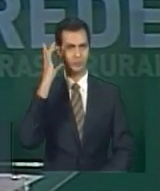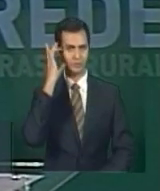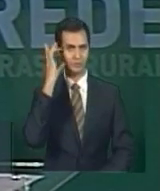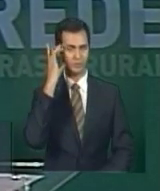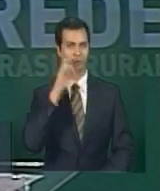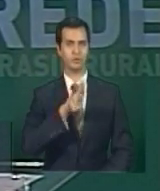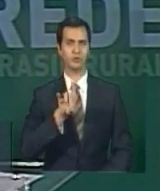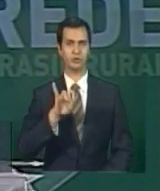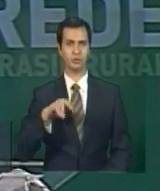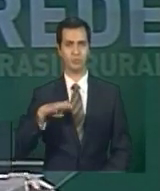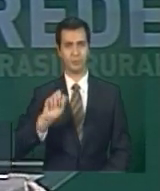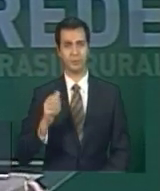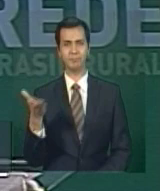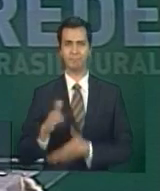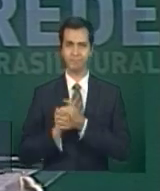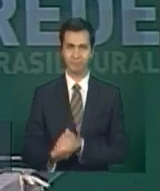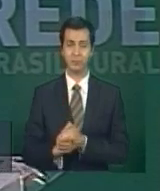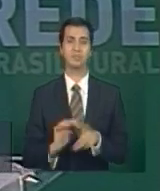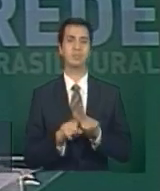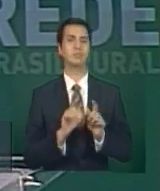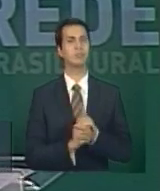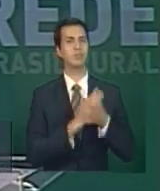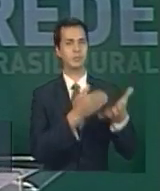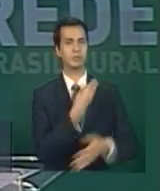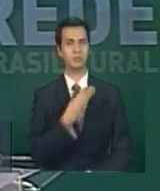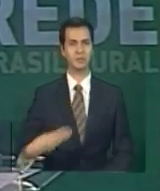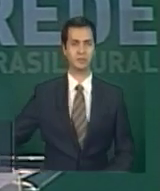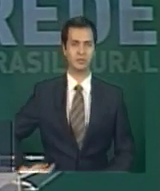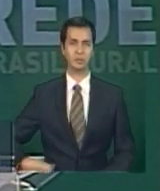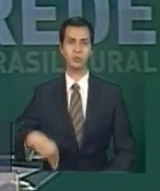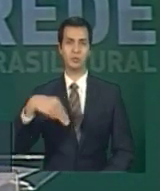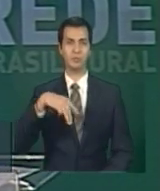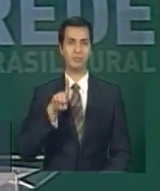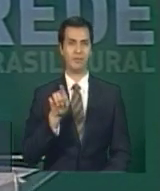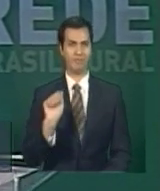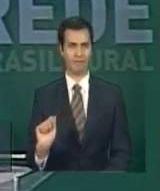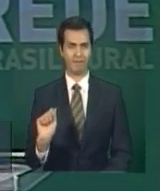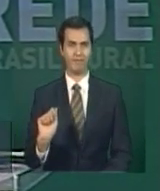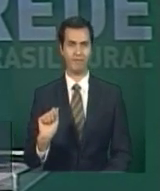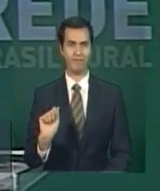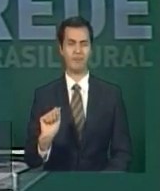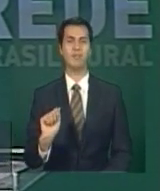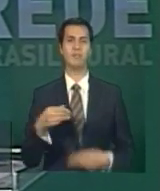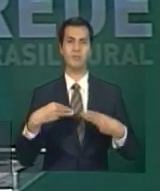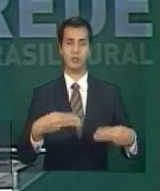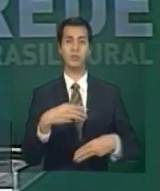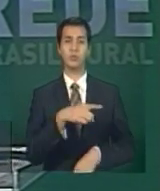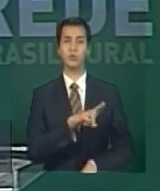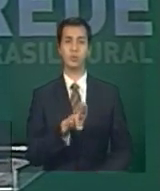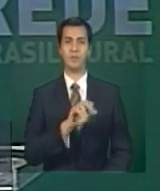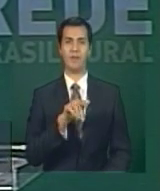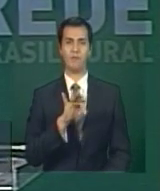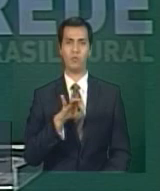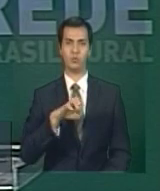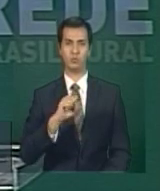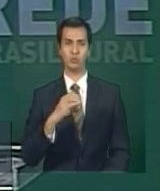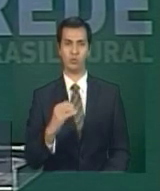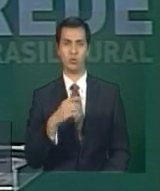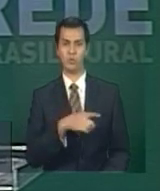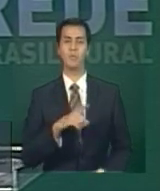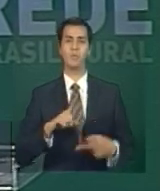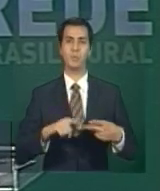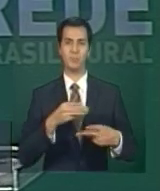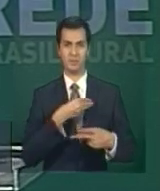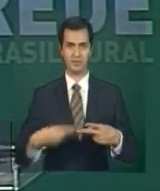excelentíssimos senhores ministros do Desenvolvimento Agrário, Afonso Florencio, dos